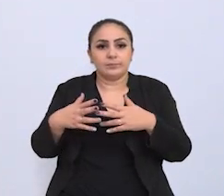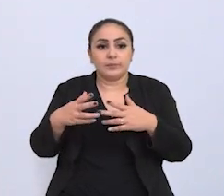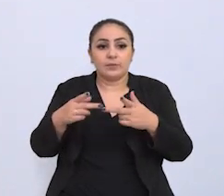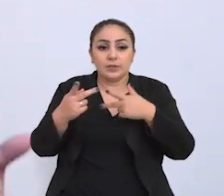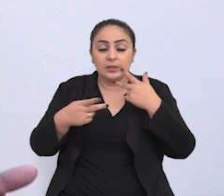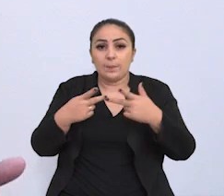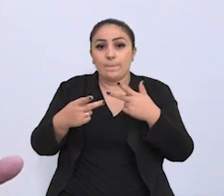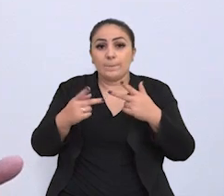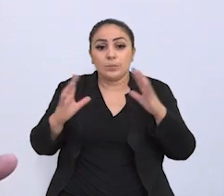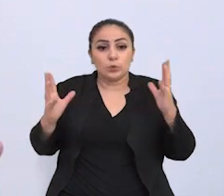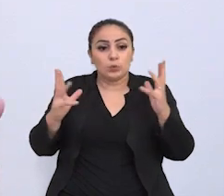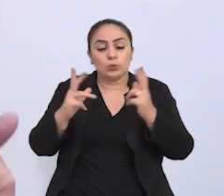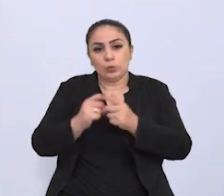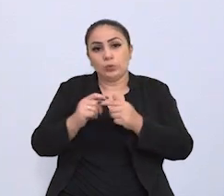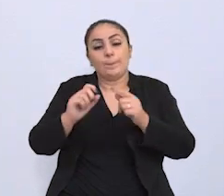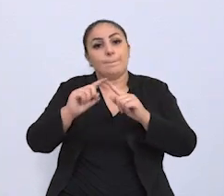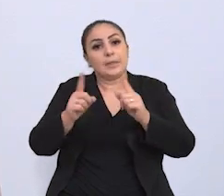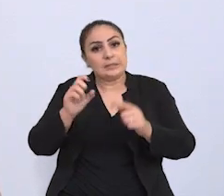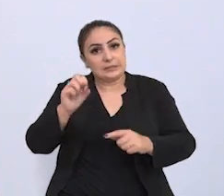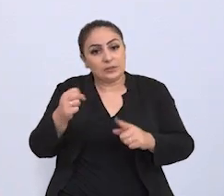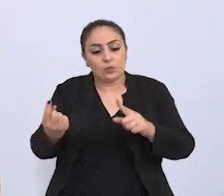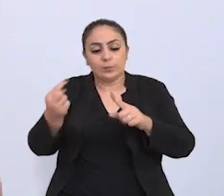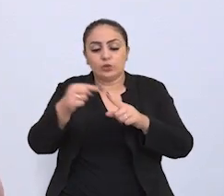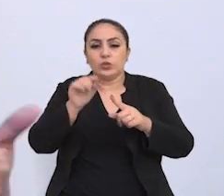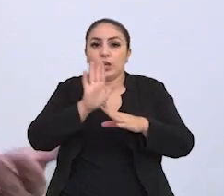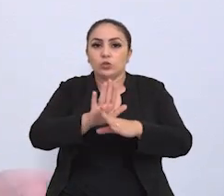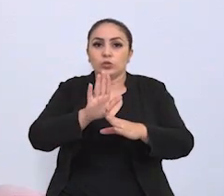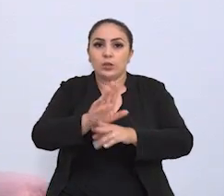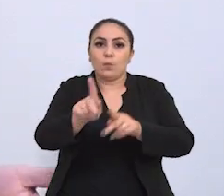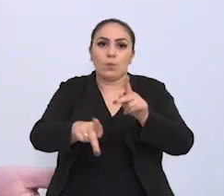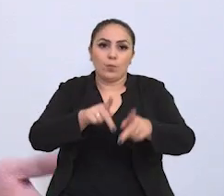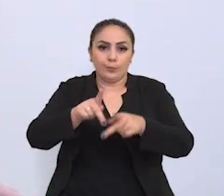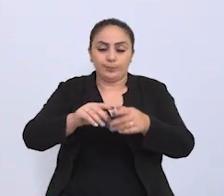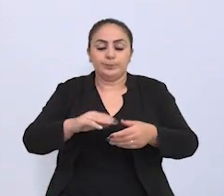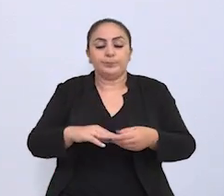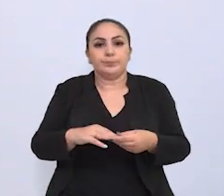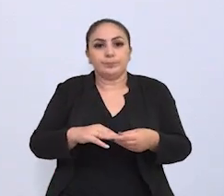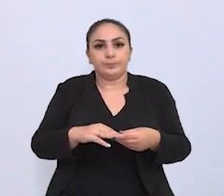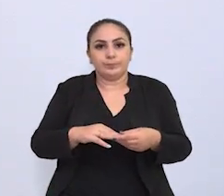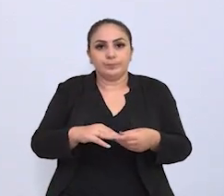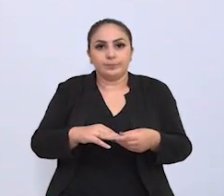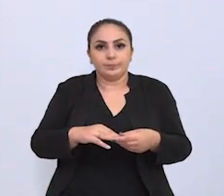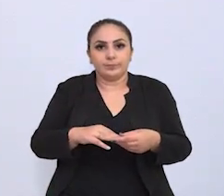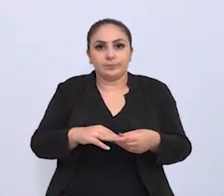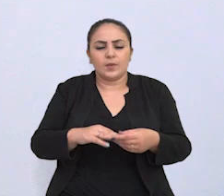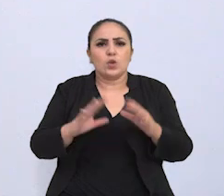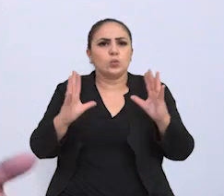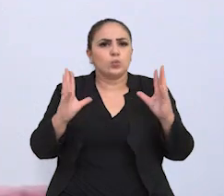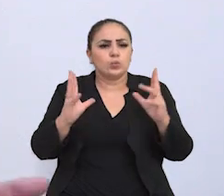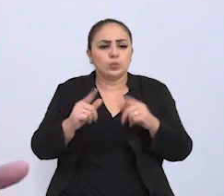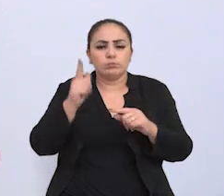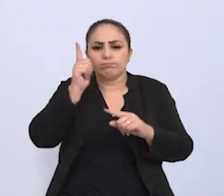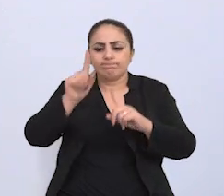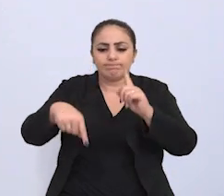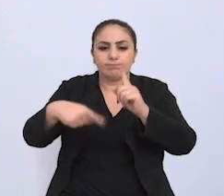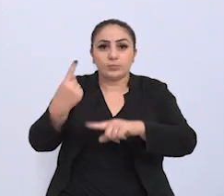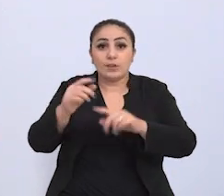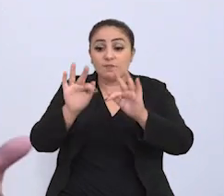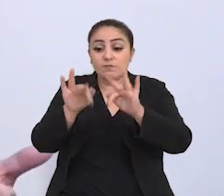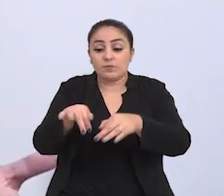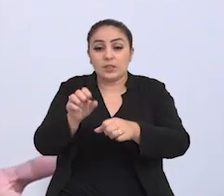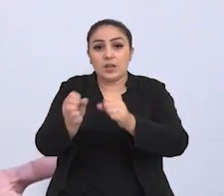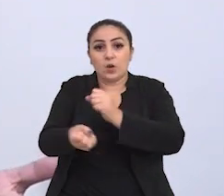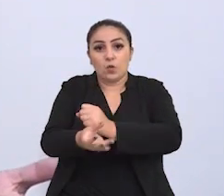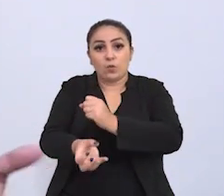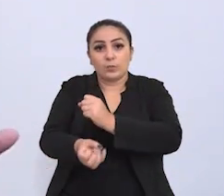querer levar os méritos mas sim com o intuito de ajudar o povo e todo o combate à corrupção